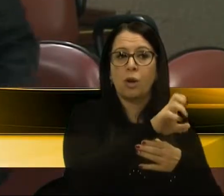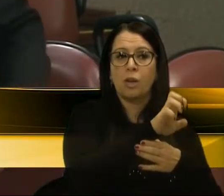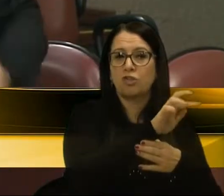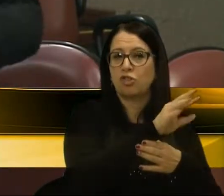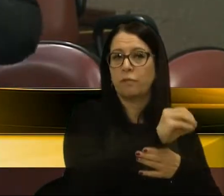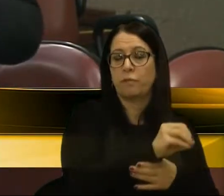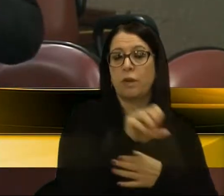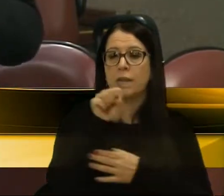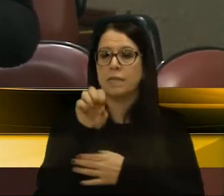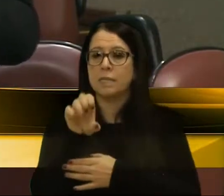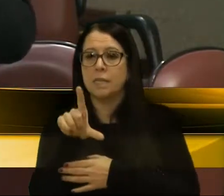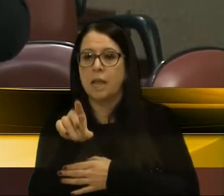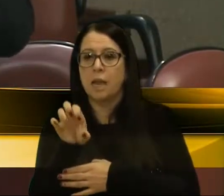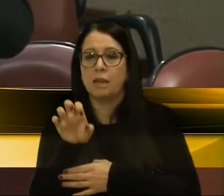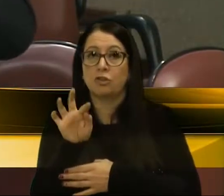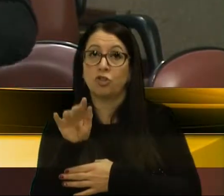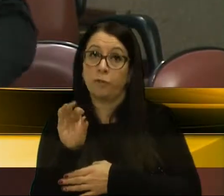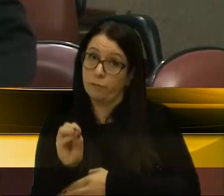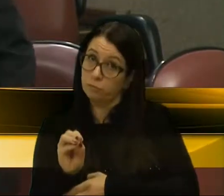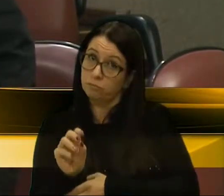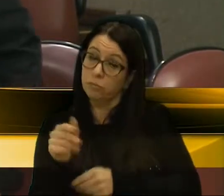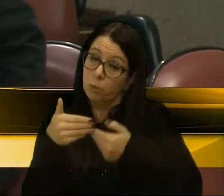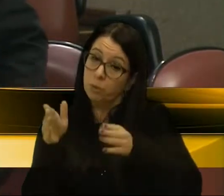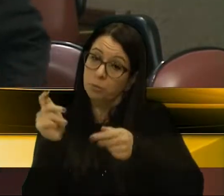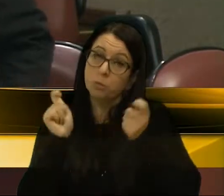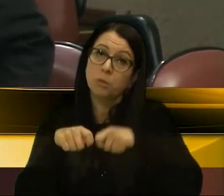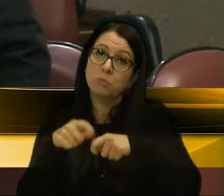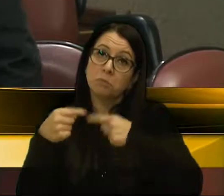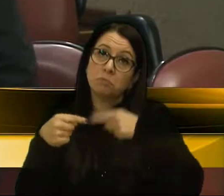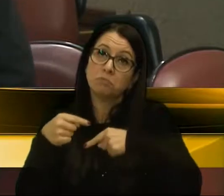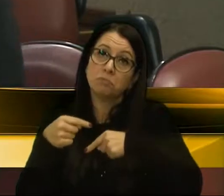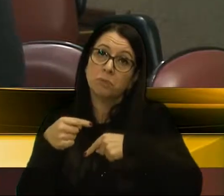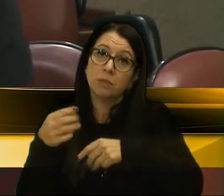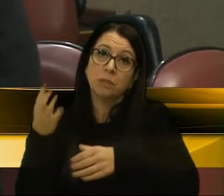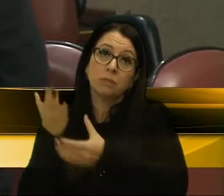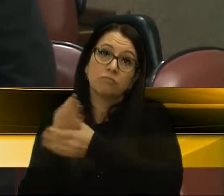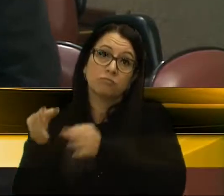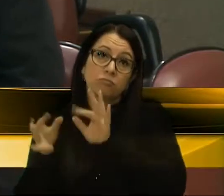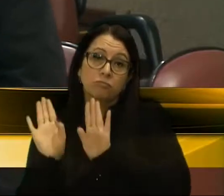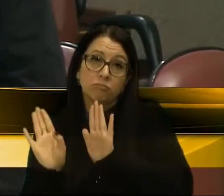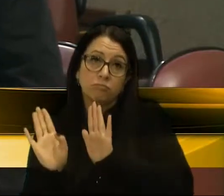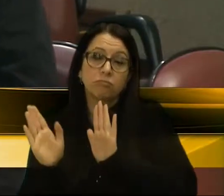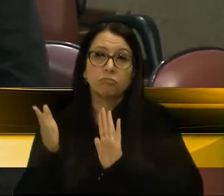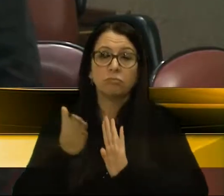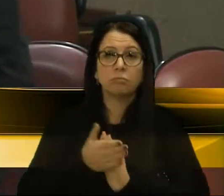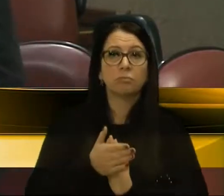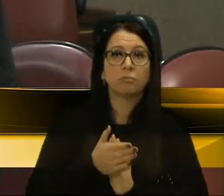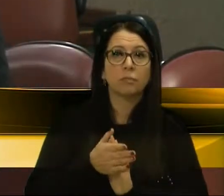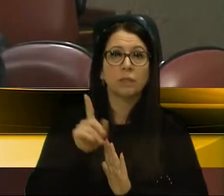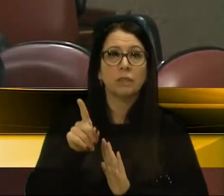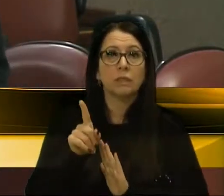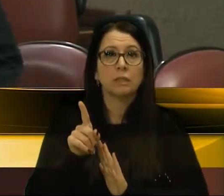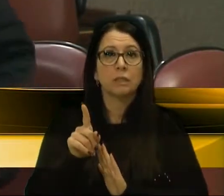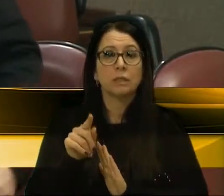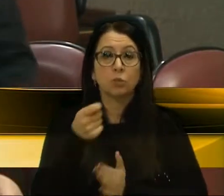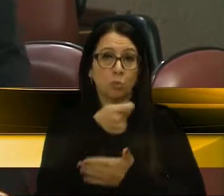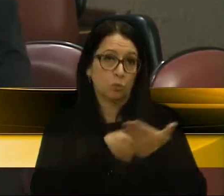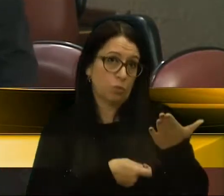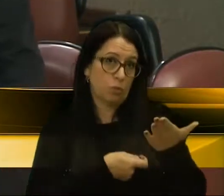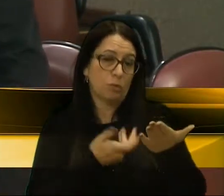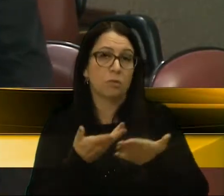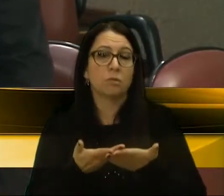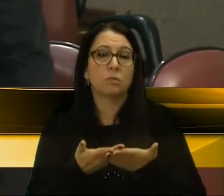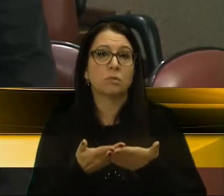e nós estaríamos abrindo aí a possibilidade de, inclusive, uma discussão jurídica, né, na medida em que se tu autoriza